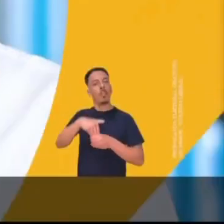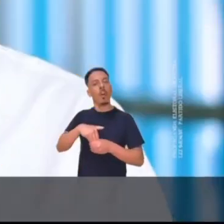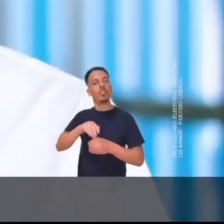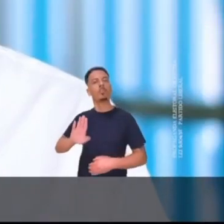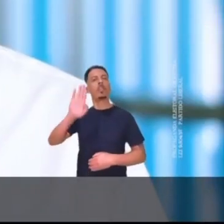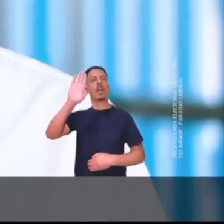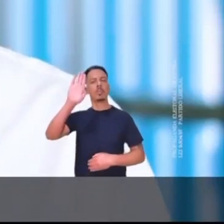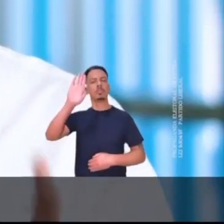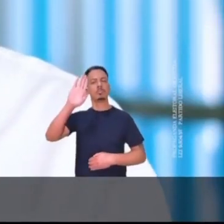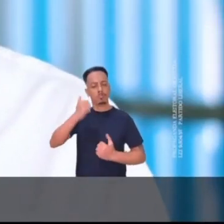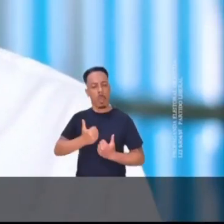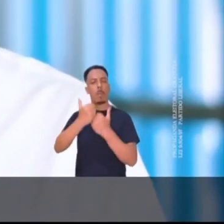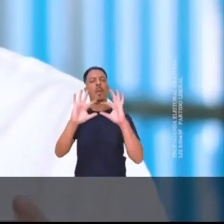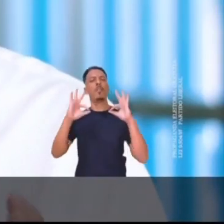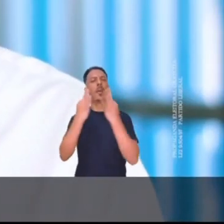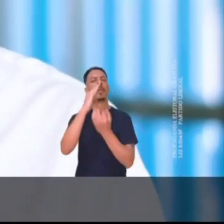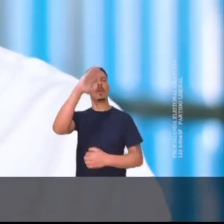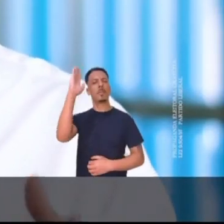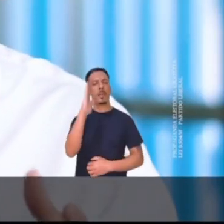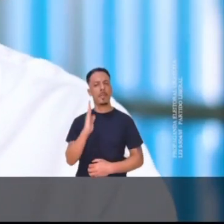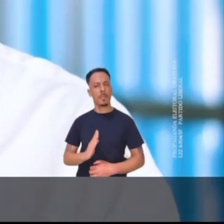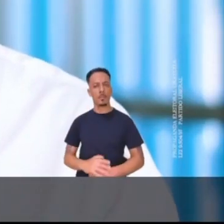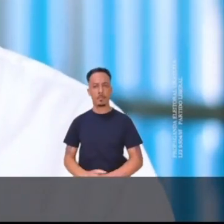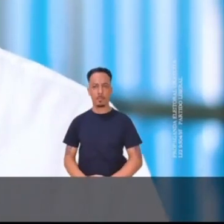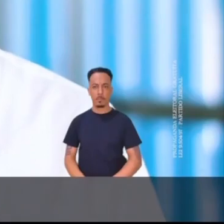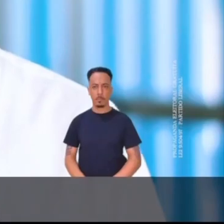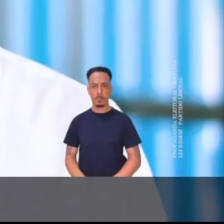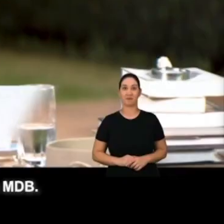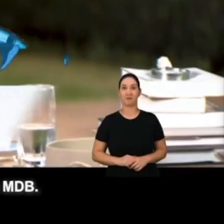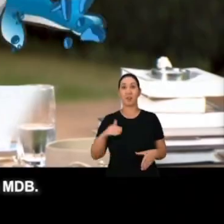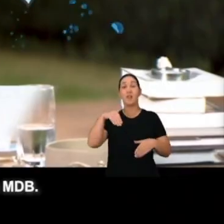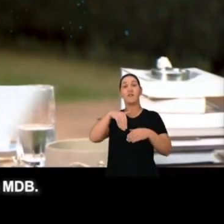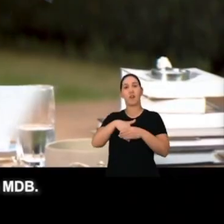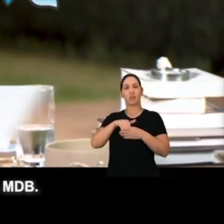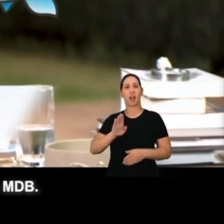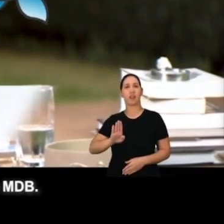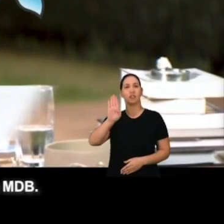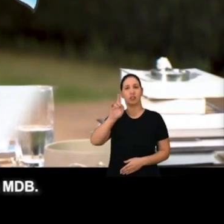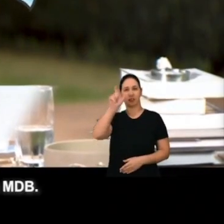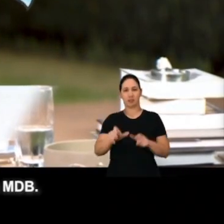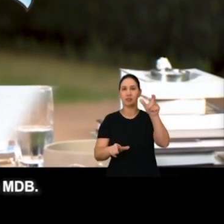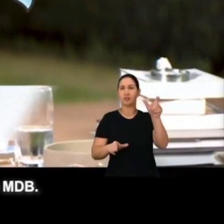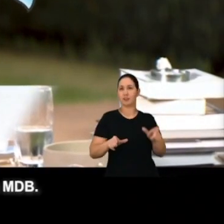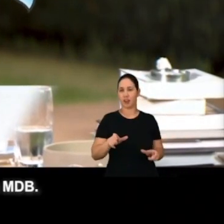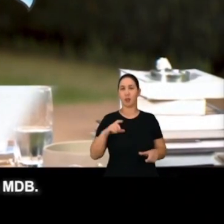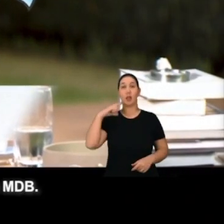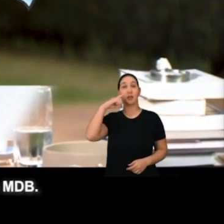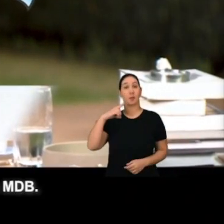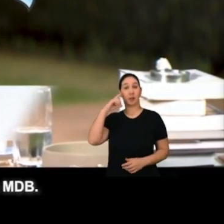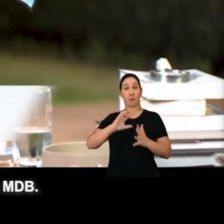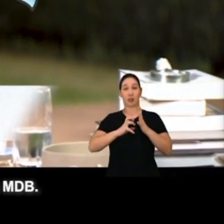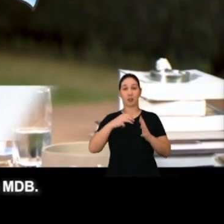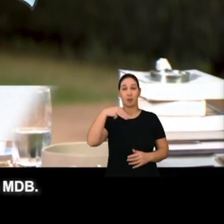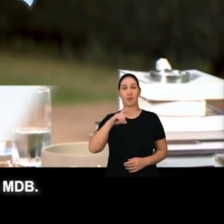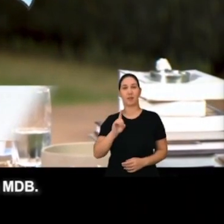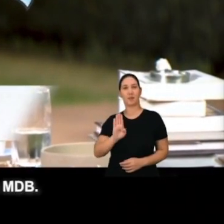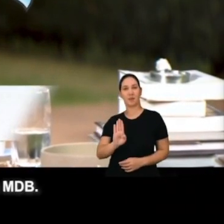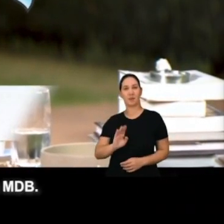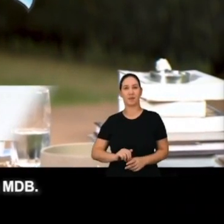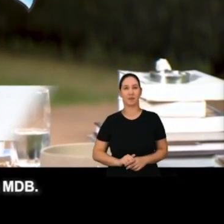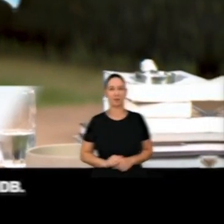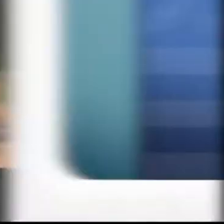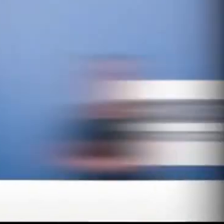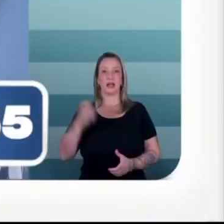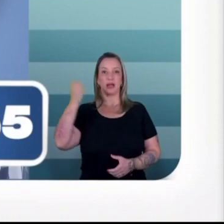Vote nos candidatos que apoiam as pautas da família brasileira. Vote nas candidatas e nos candidatos a deputados do